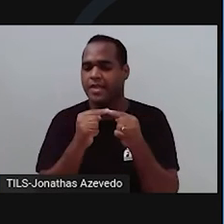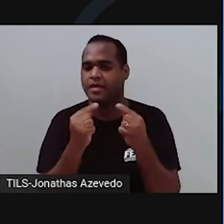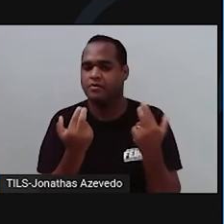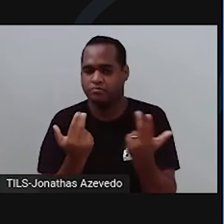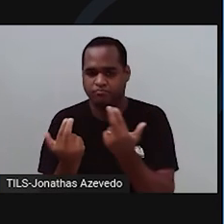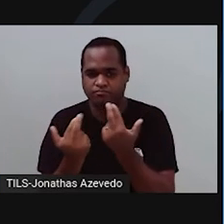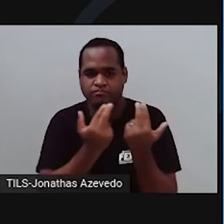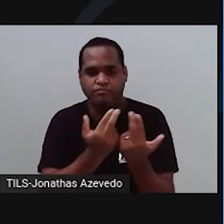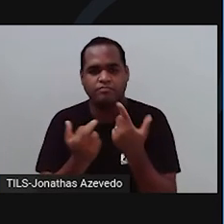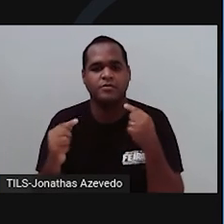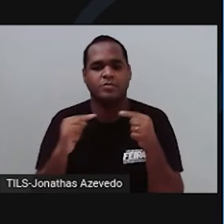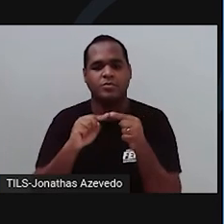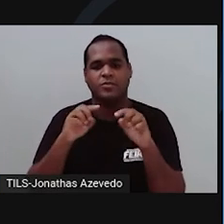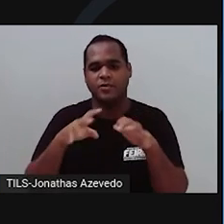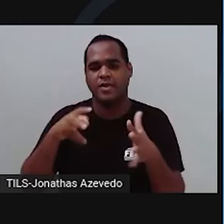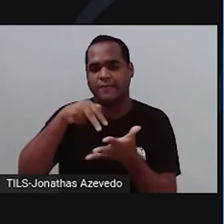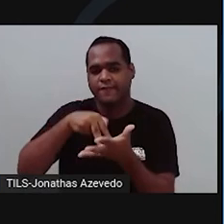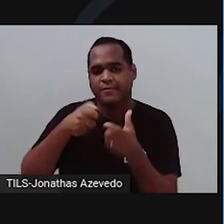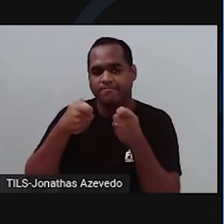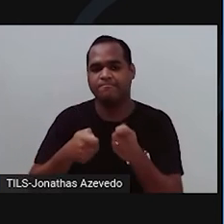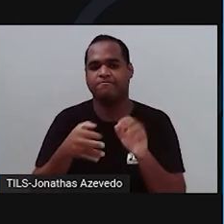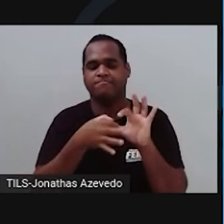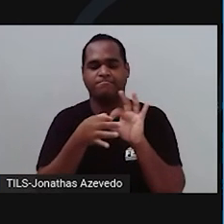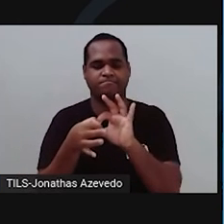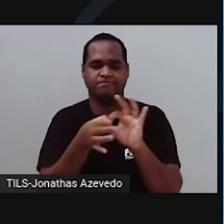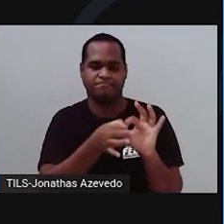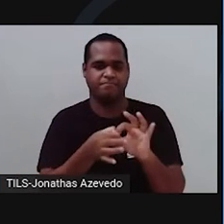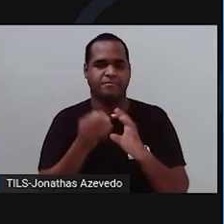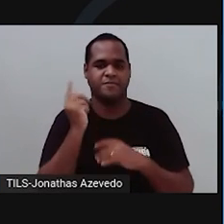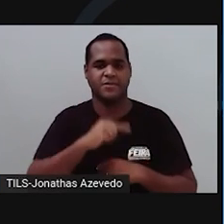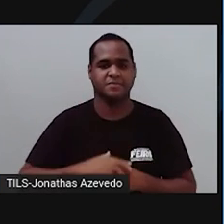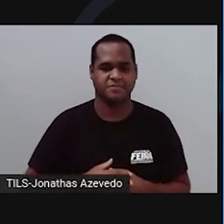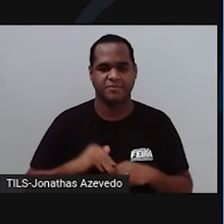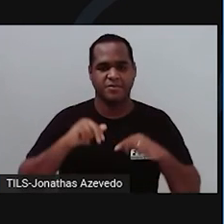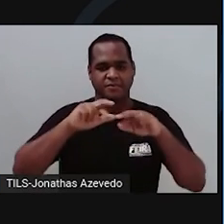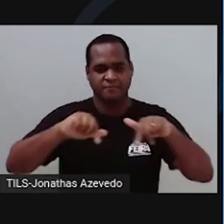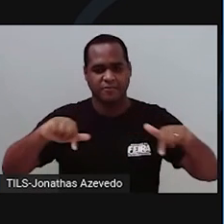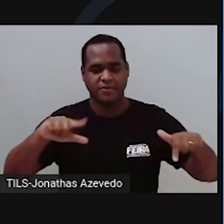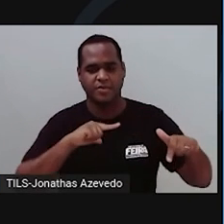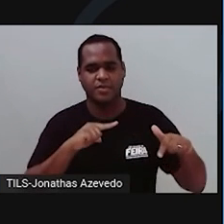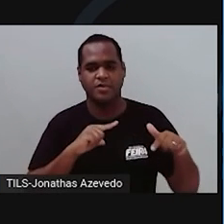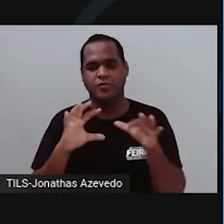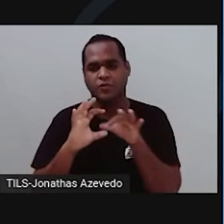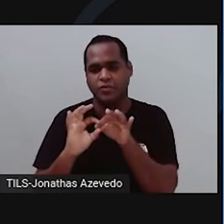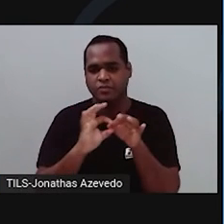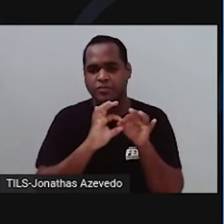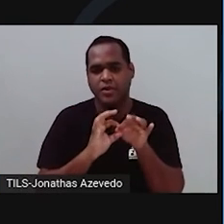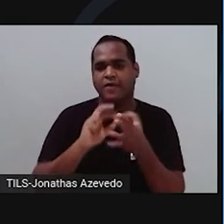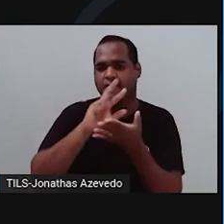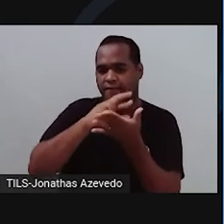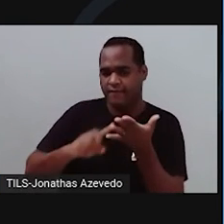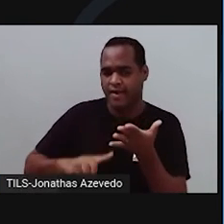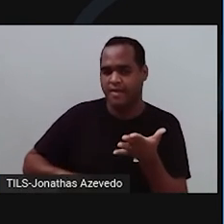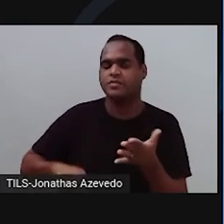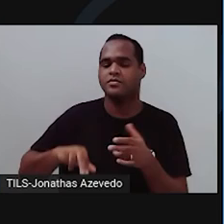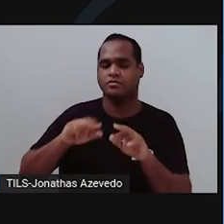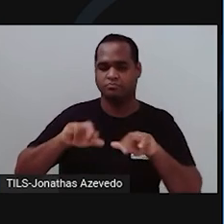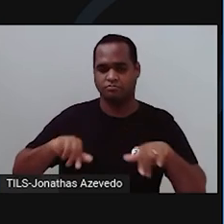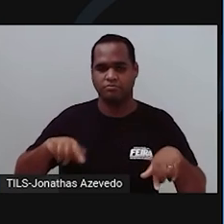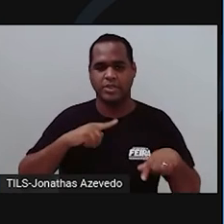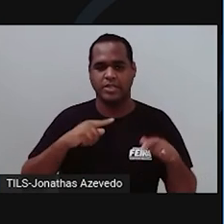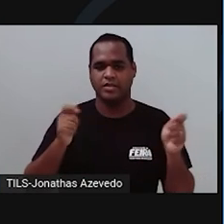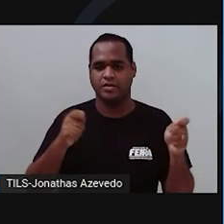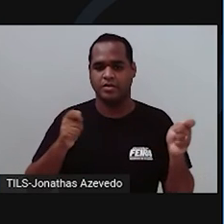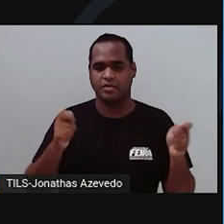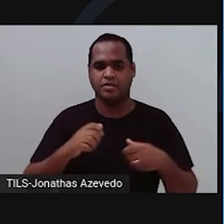e são firmemente unidas entre si. Há diversos tipos de tecido conjuntivo com funções variadas,